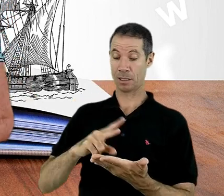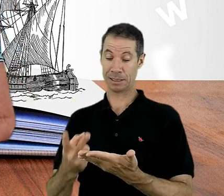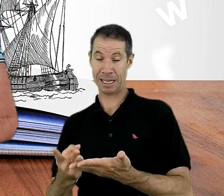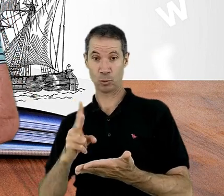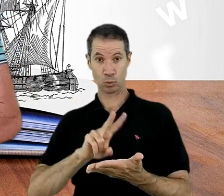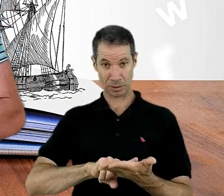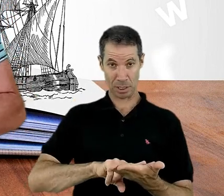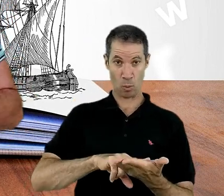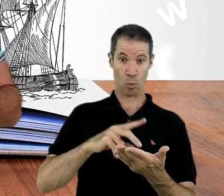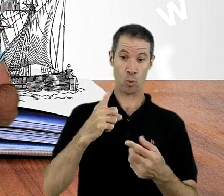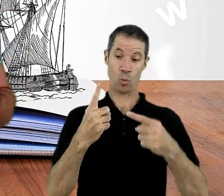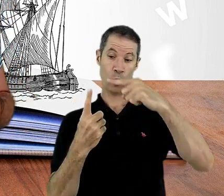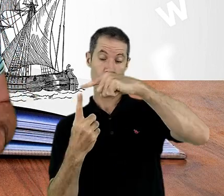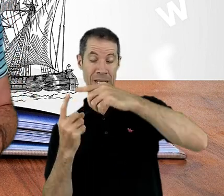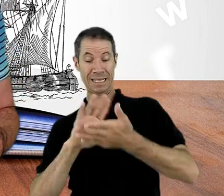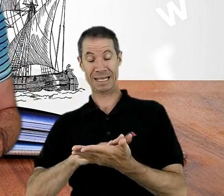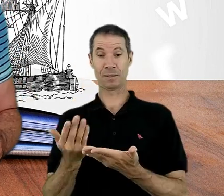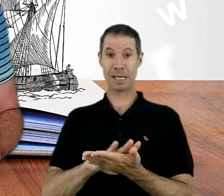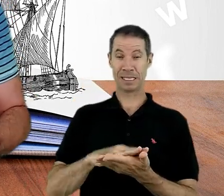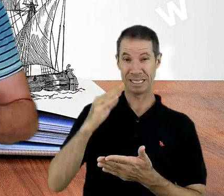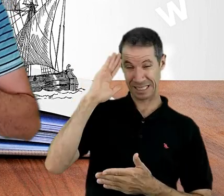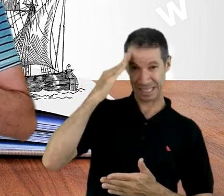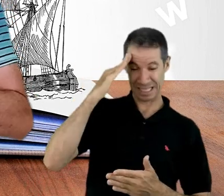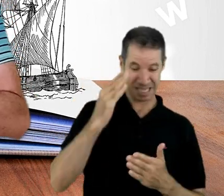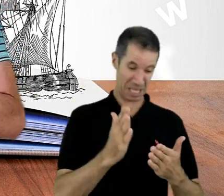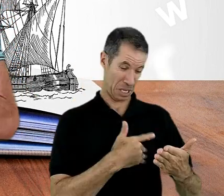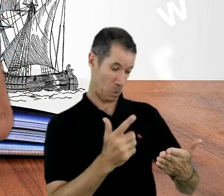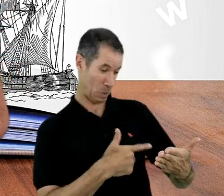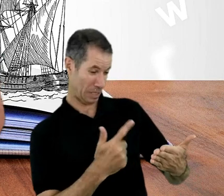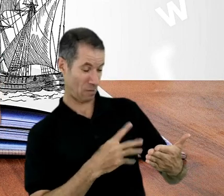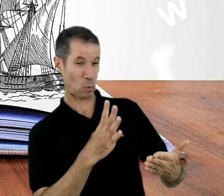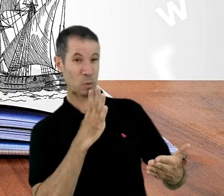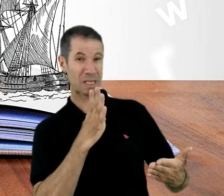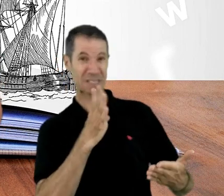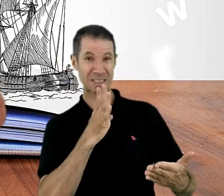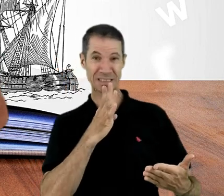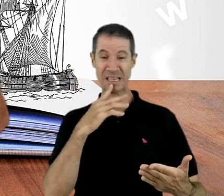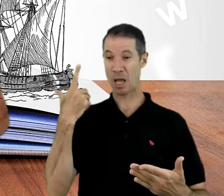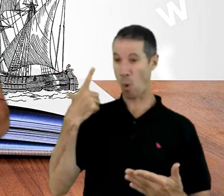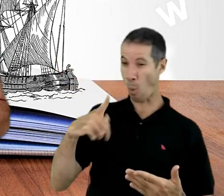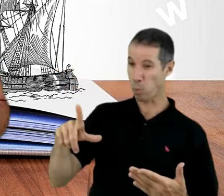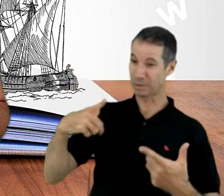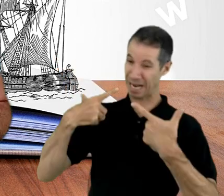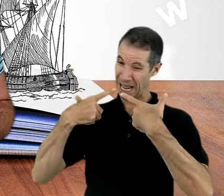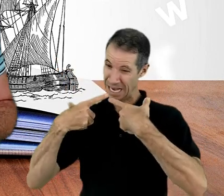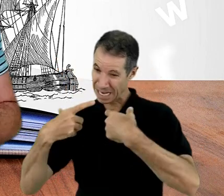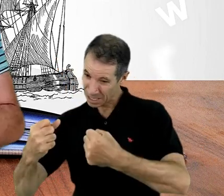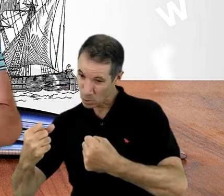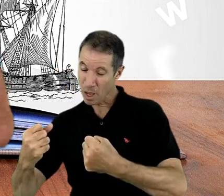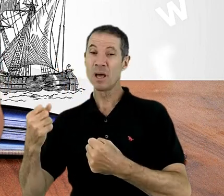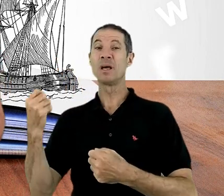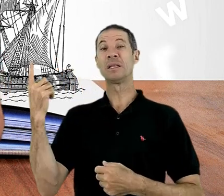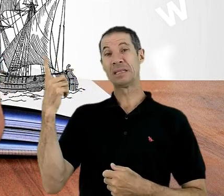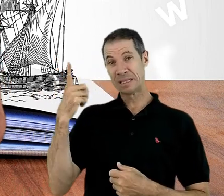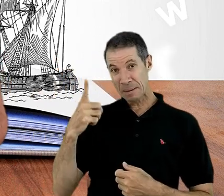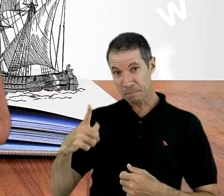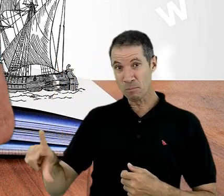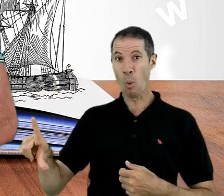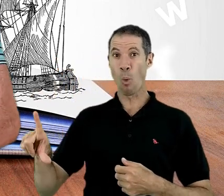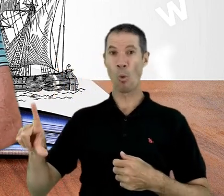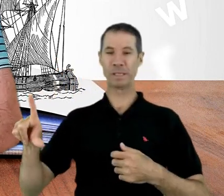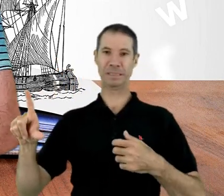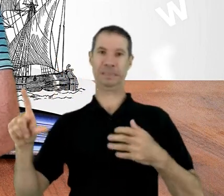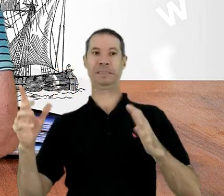interpretação, você tem que entender o livro, depois conhecer a outra língua, depois você passar para as mãos.